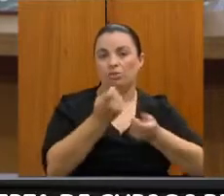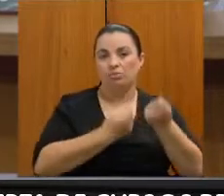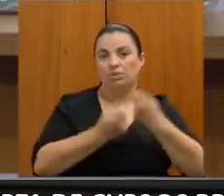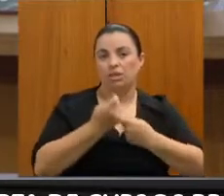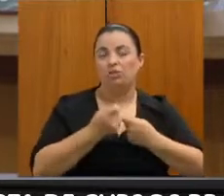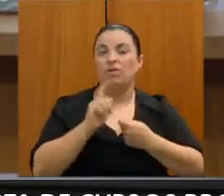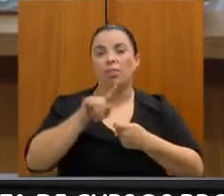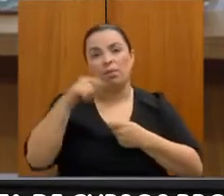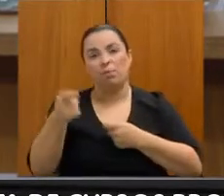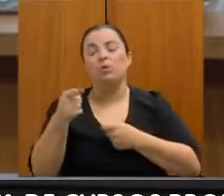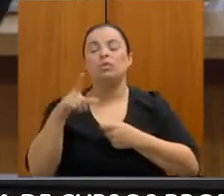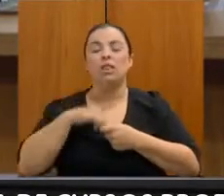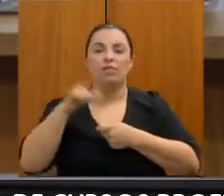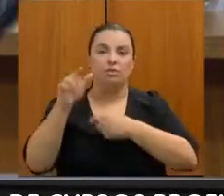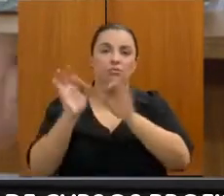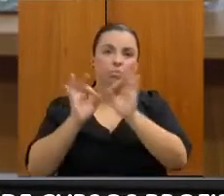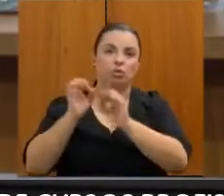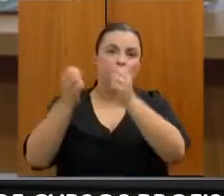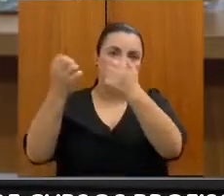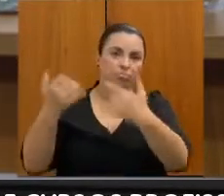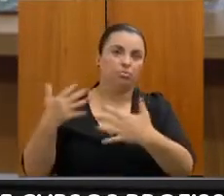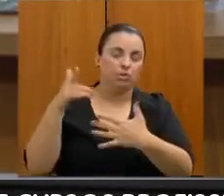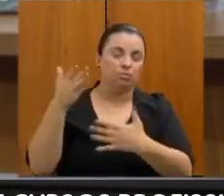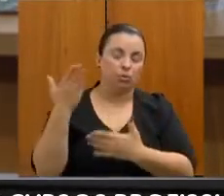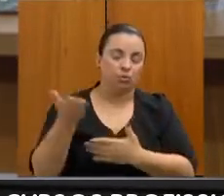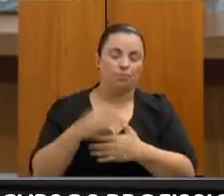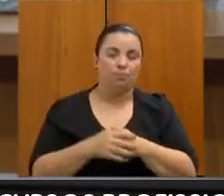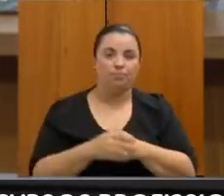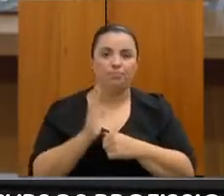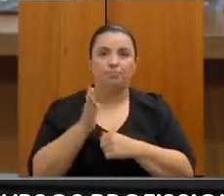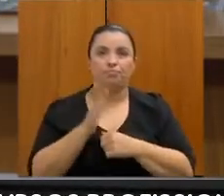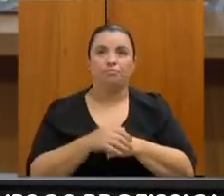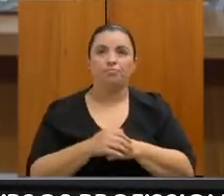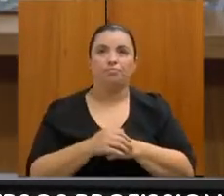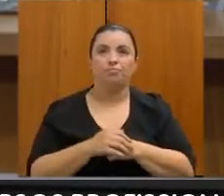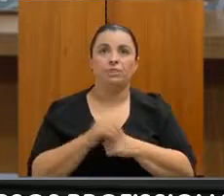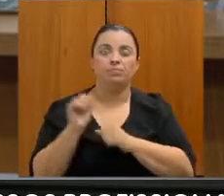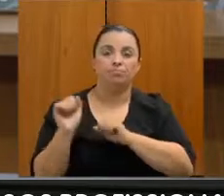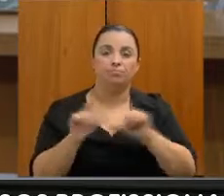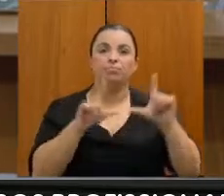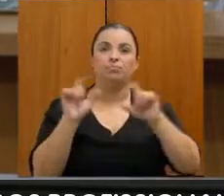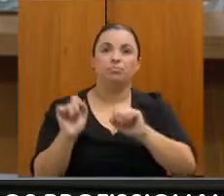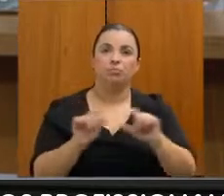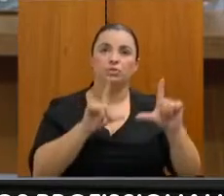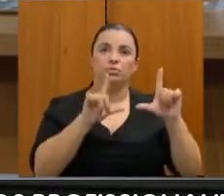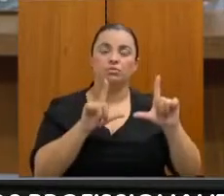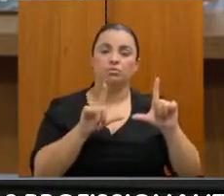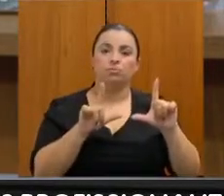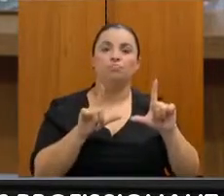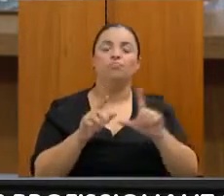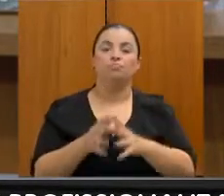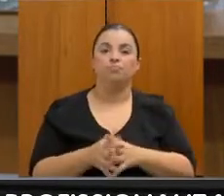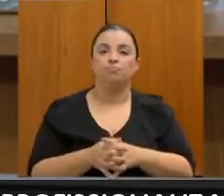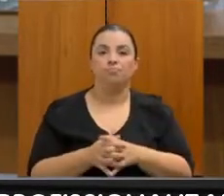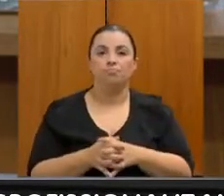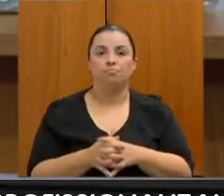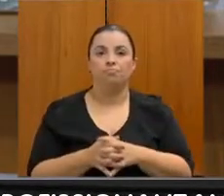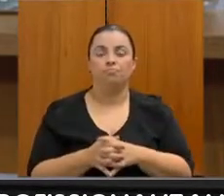nosso. Pode passar, por favor? Mais um? E é só essa representação do que eu comentei, pode passar mais um também.